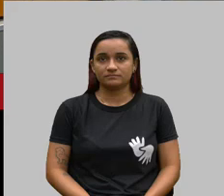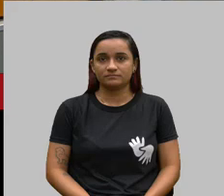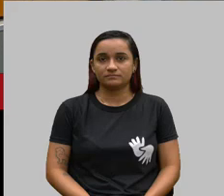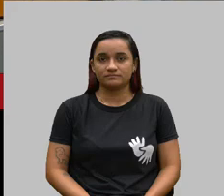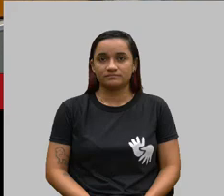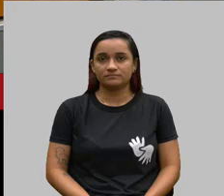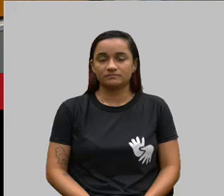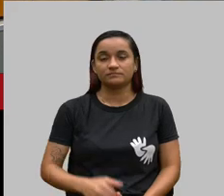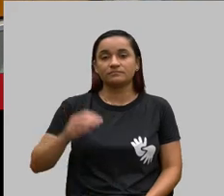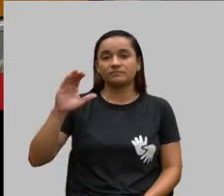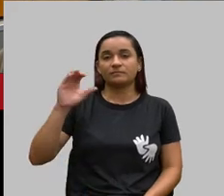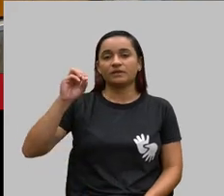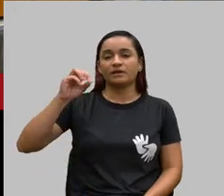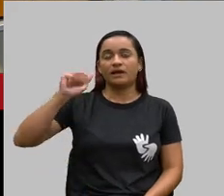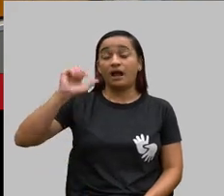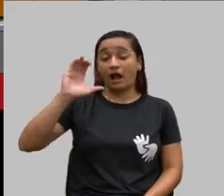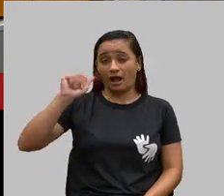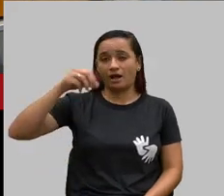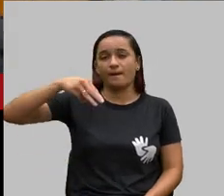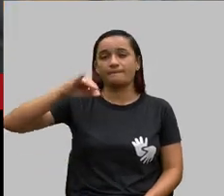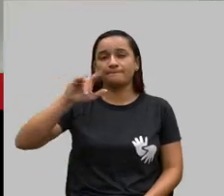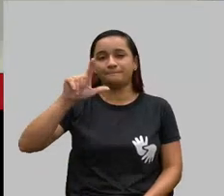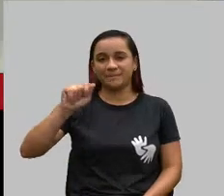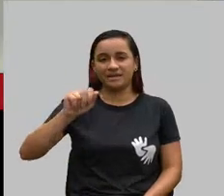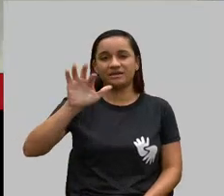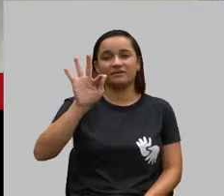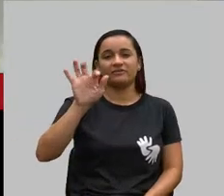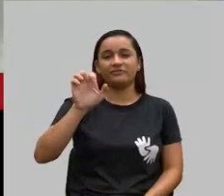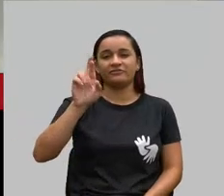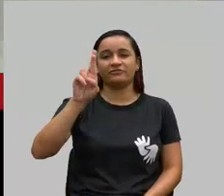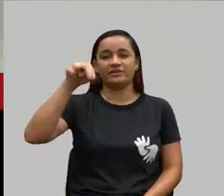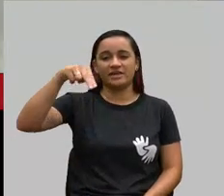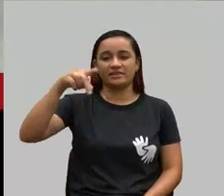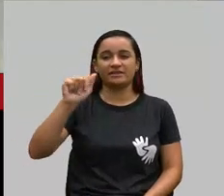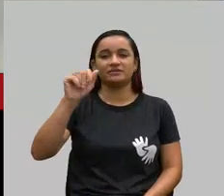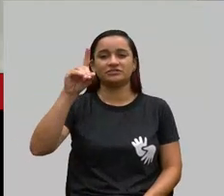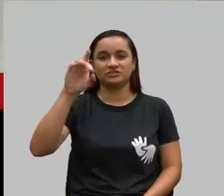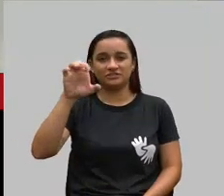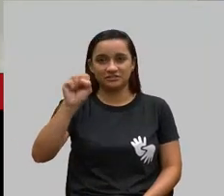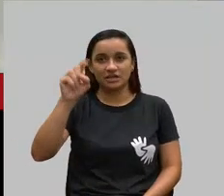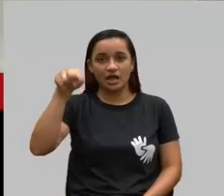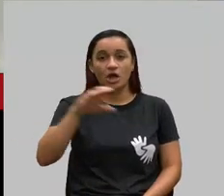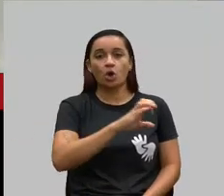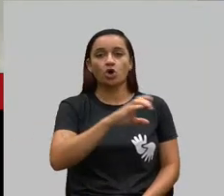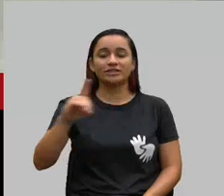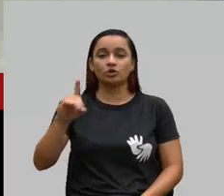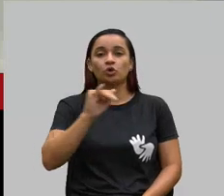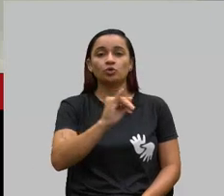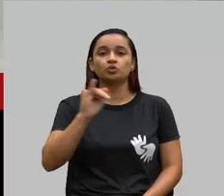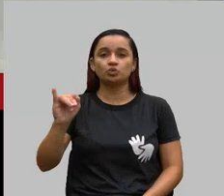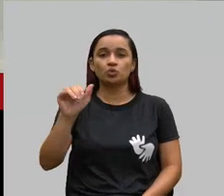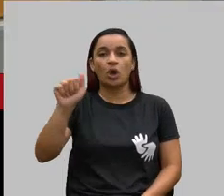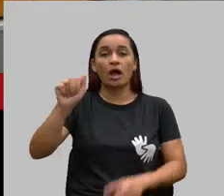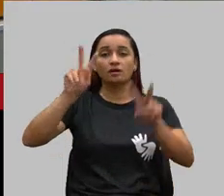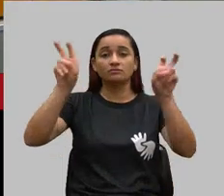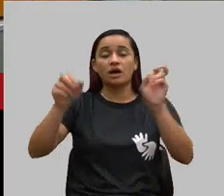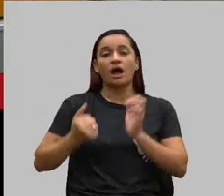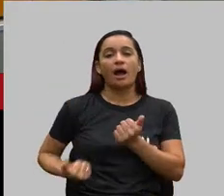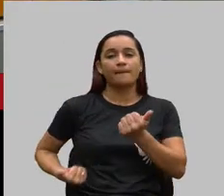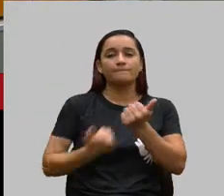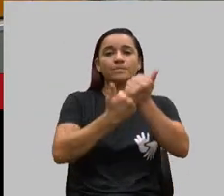Camila Nogueira Fernandes, coordenadora do Instituto A de Apoio aos Autistas e Famílias. Famílias.